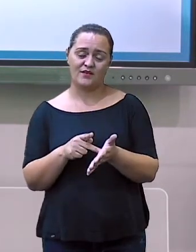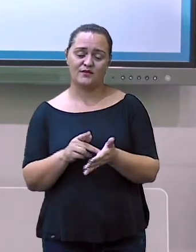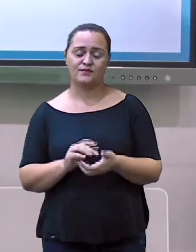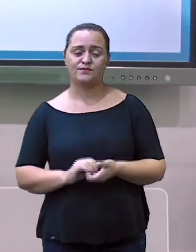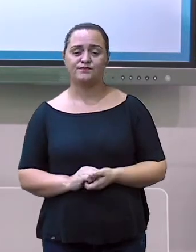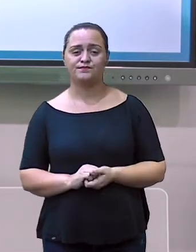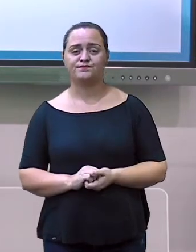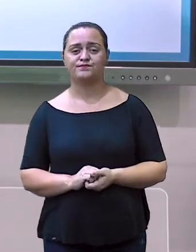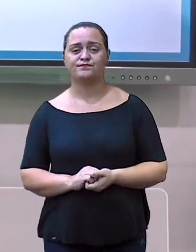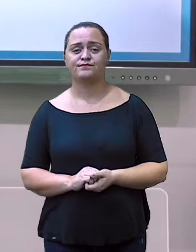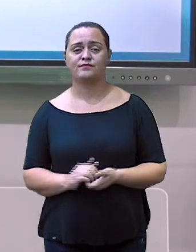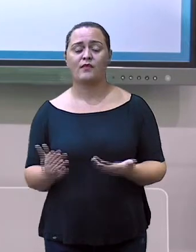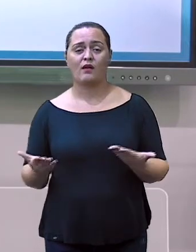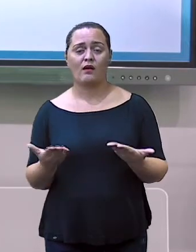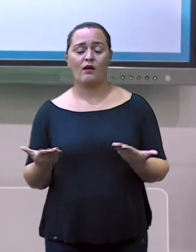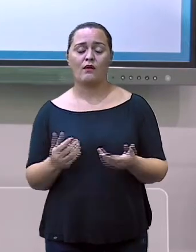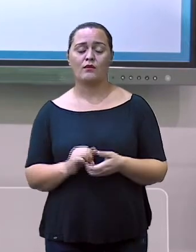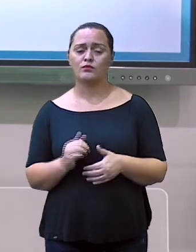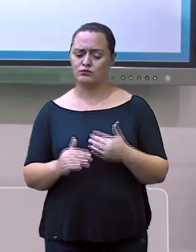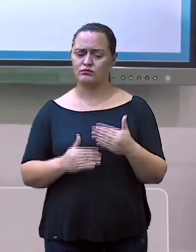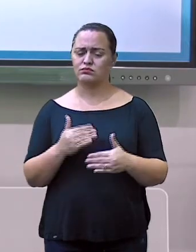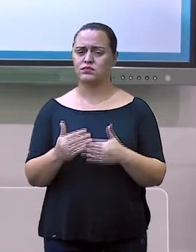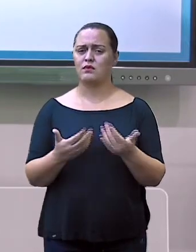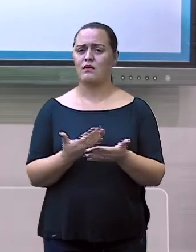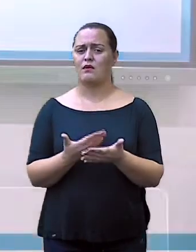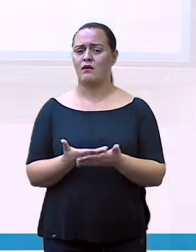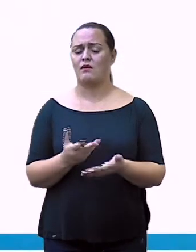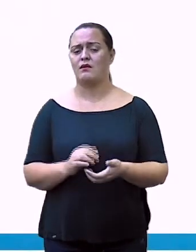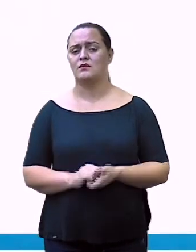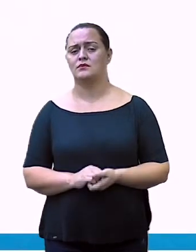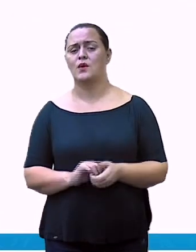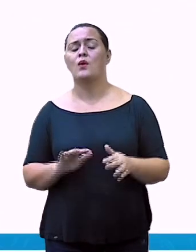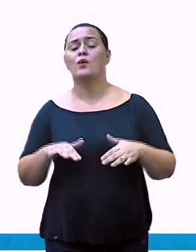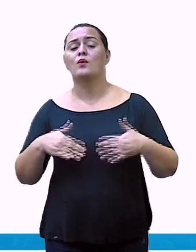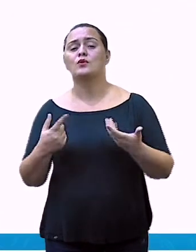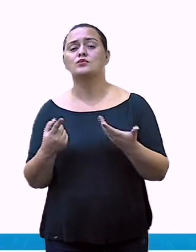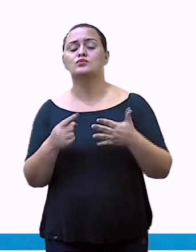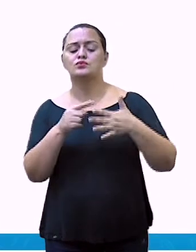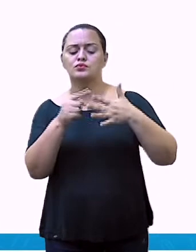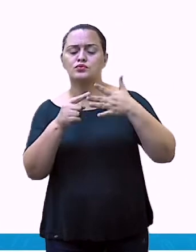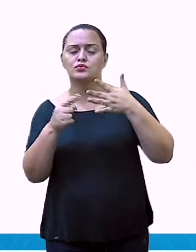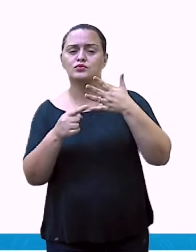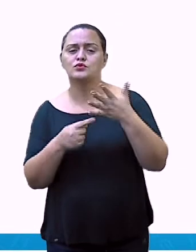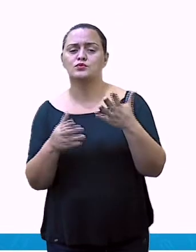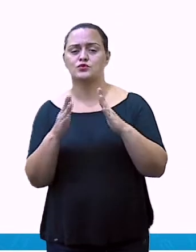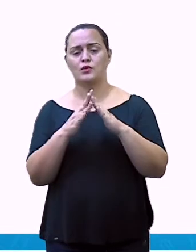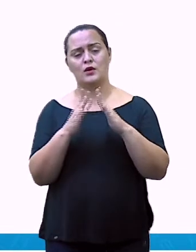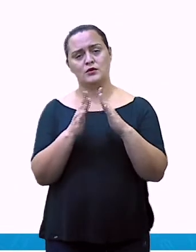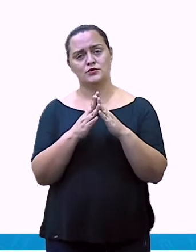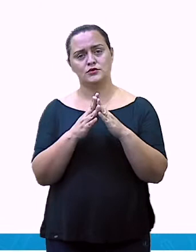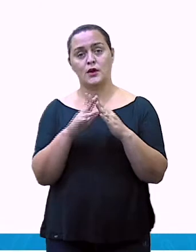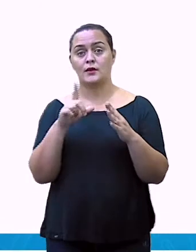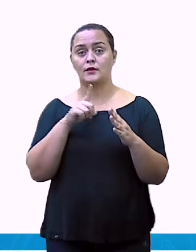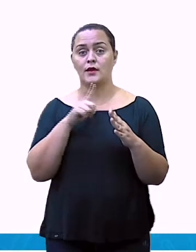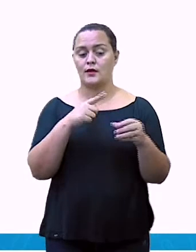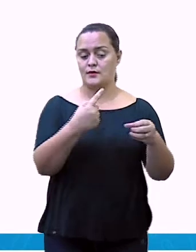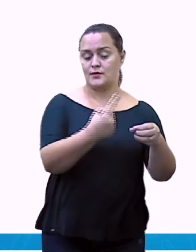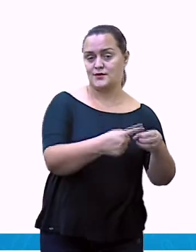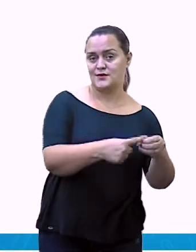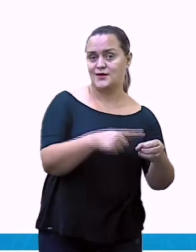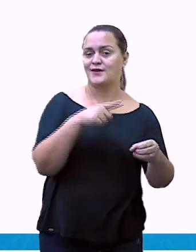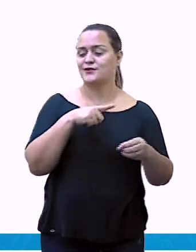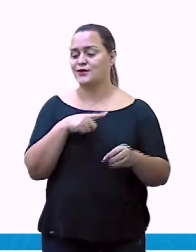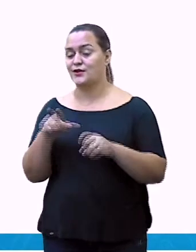E quais são os tipos de moradia? Tem moradias na cidade e moradias no campo. Observe que